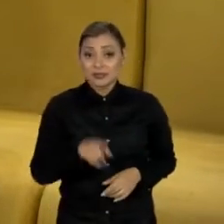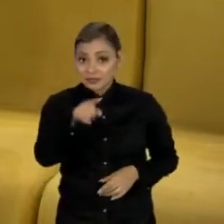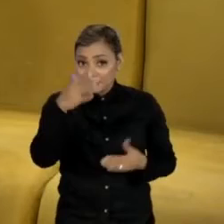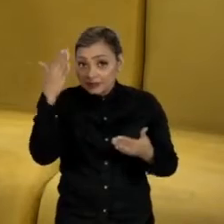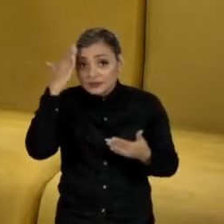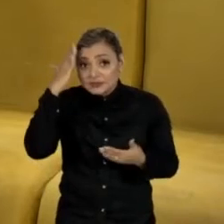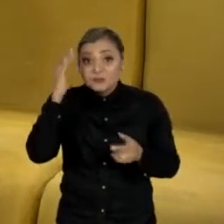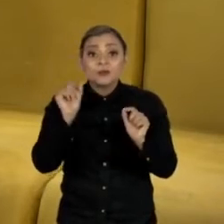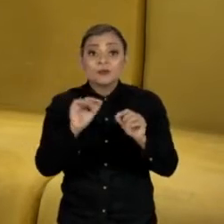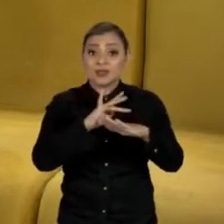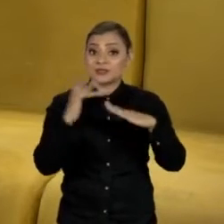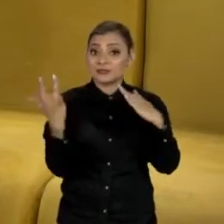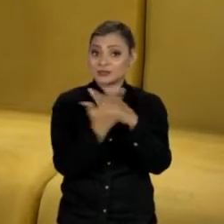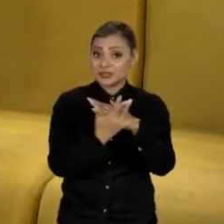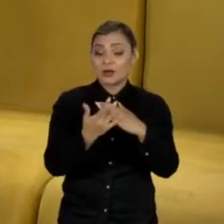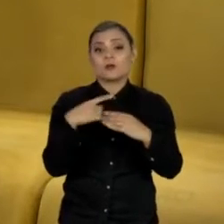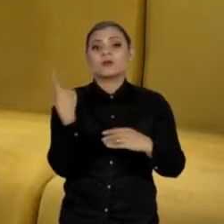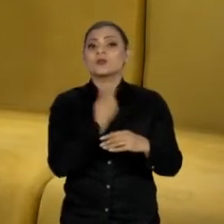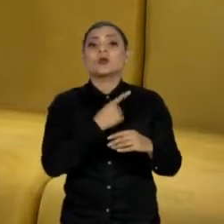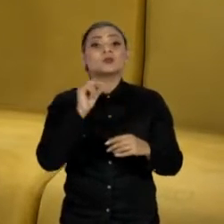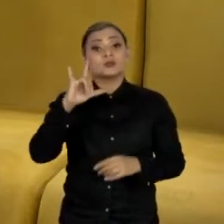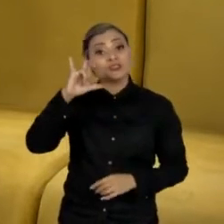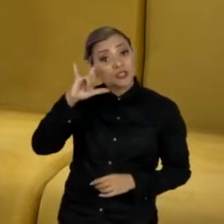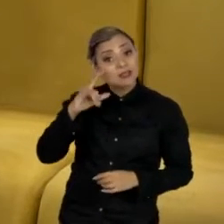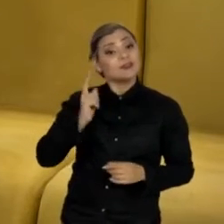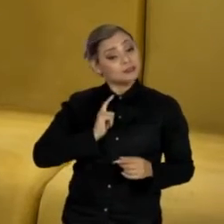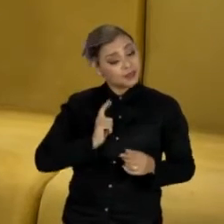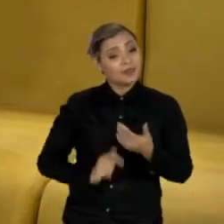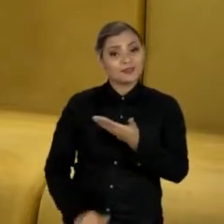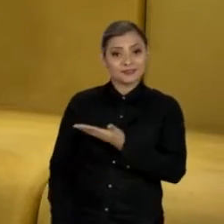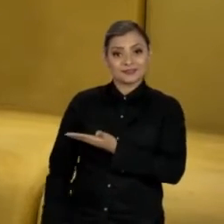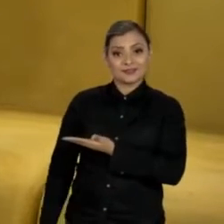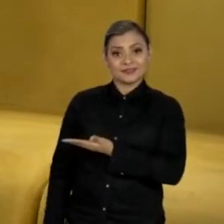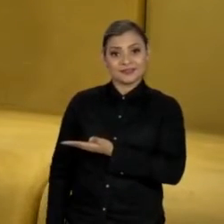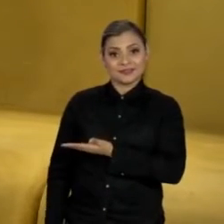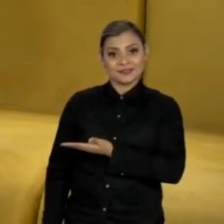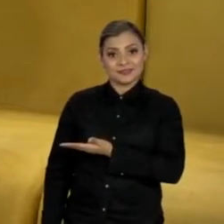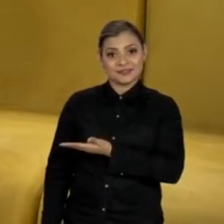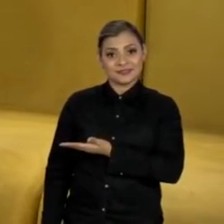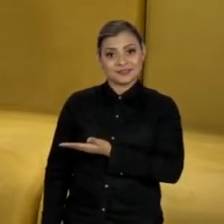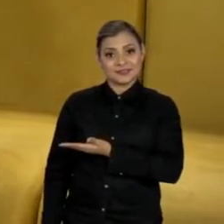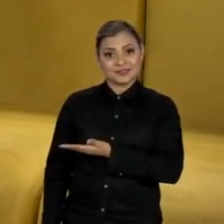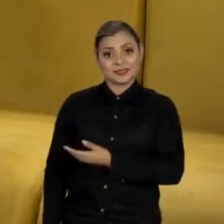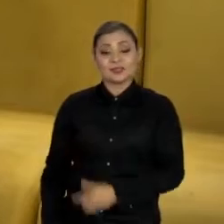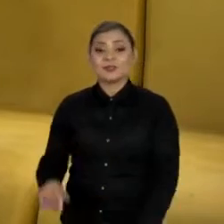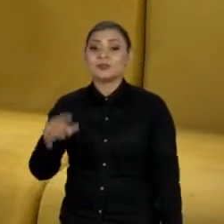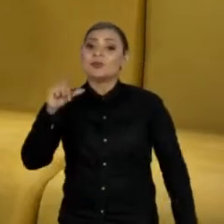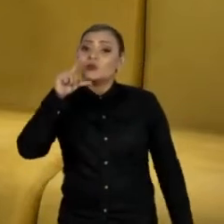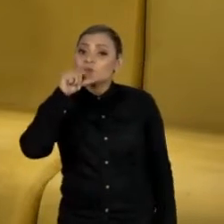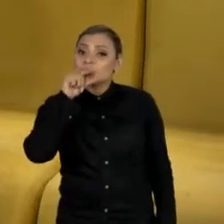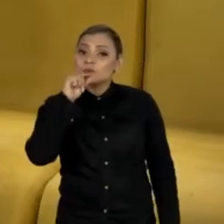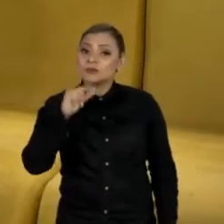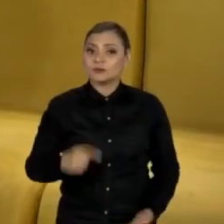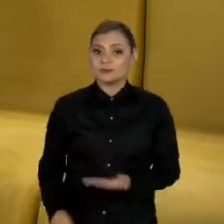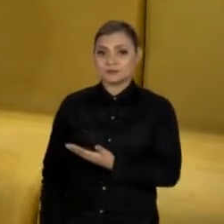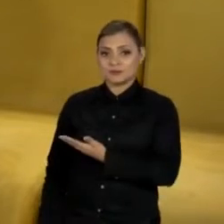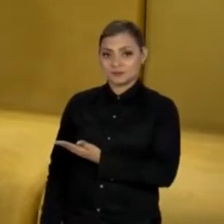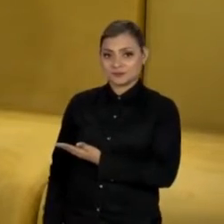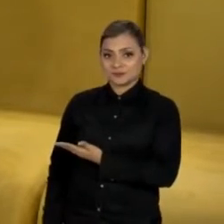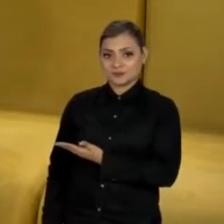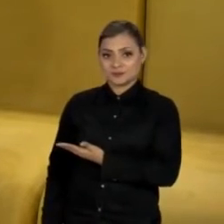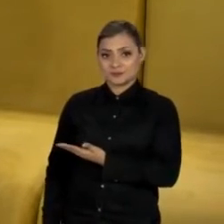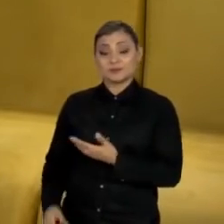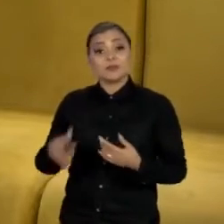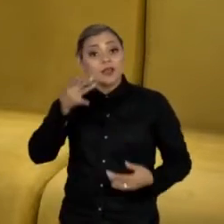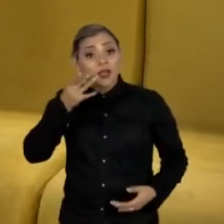também nos acompanha nas redes sociais. Nosso Instagram é o arrobajornalismotvcultura, o Twitter é o arrobajornal__cultura e